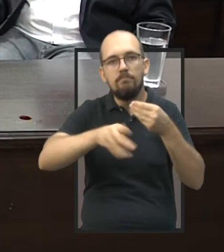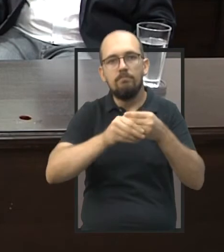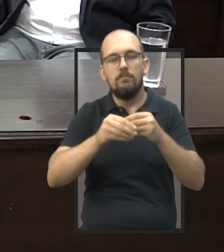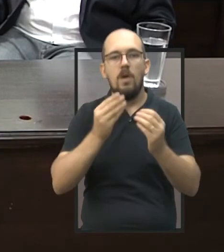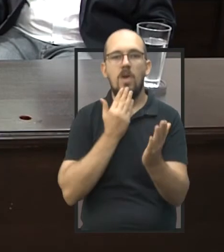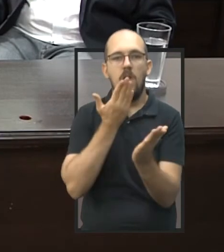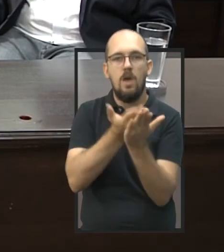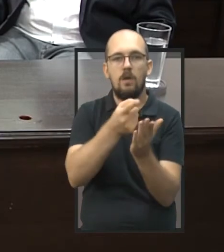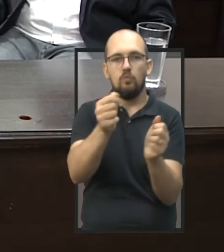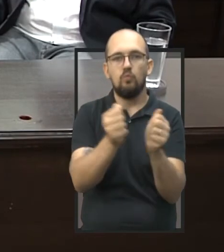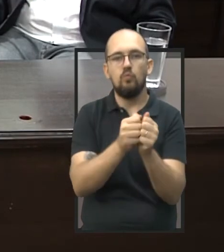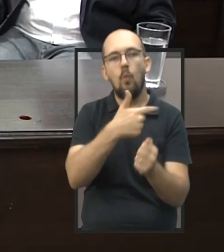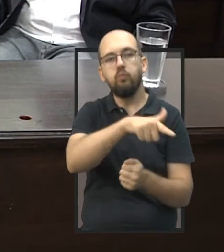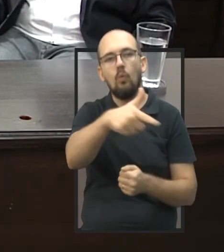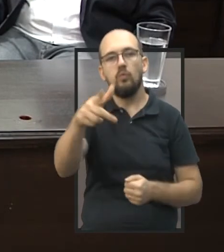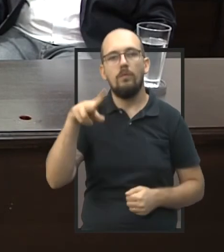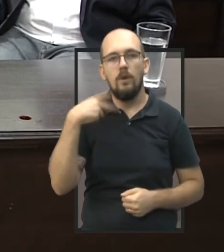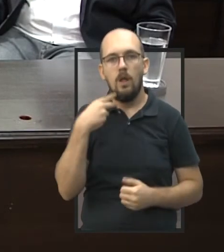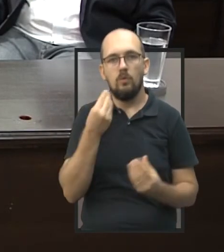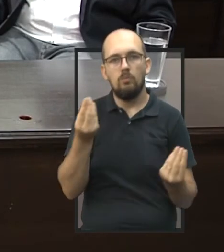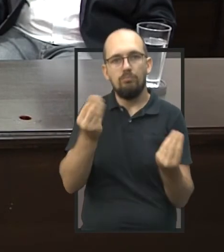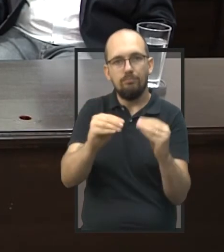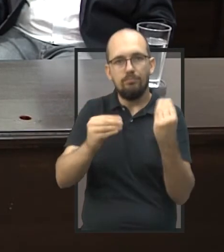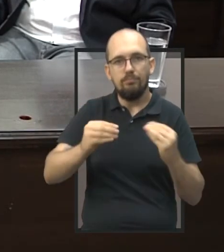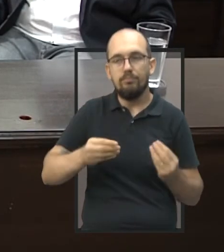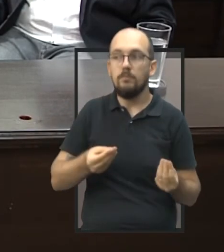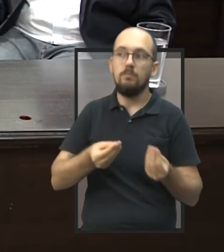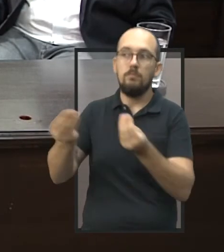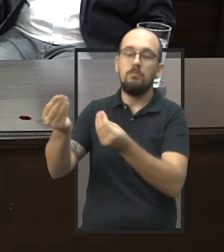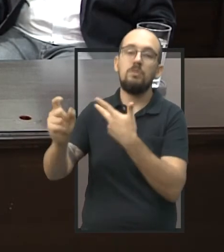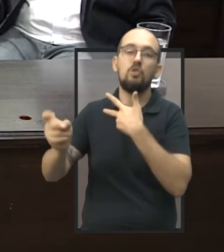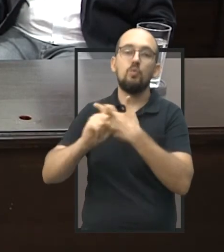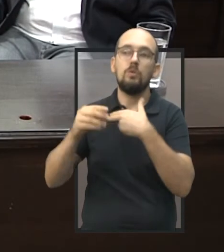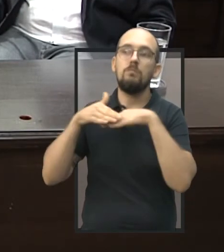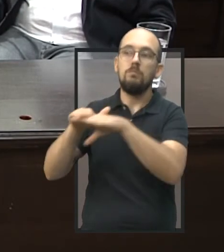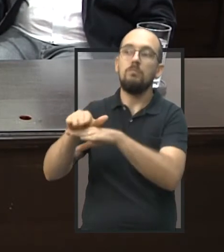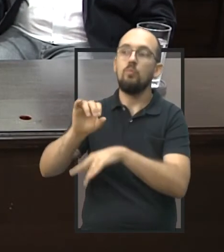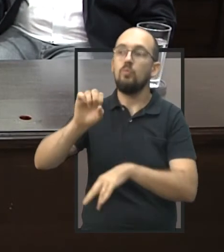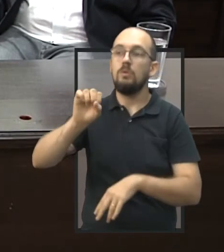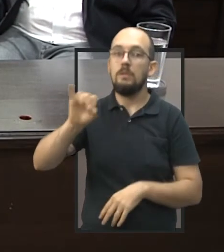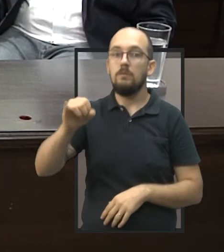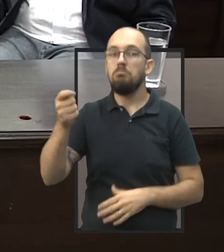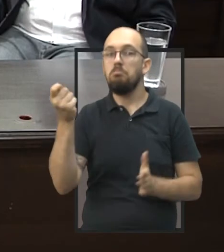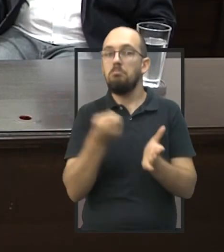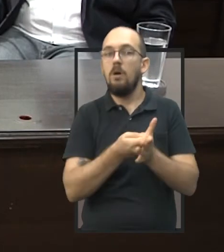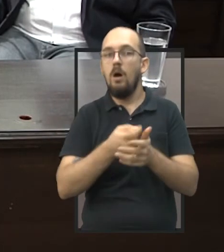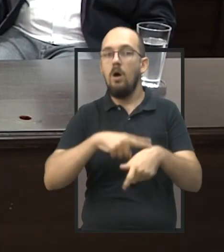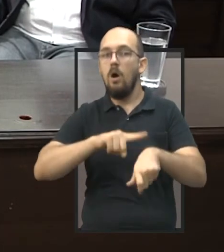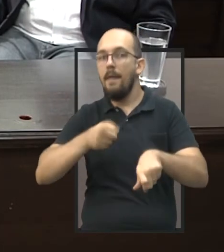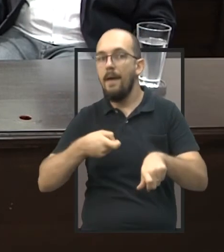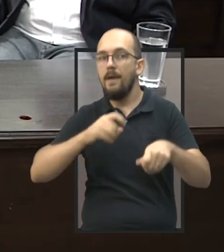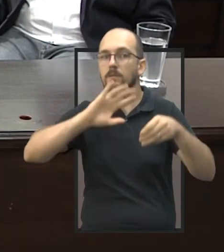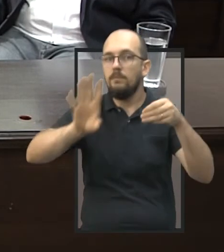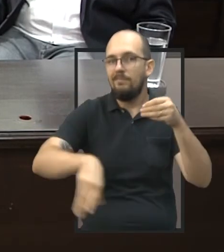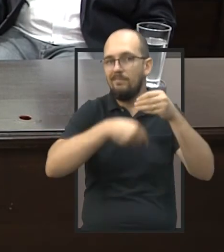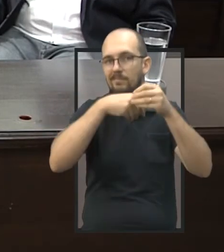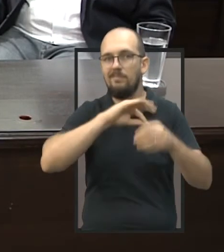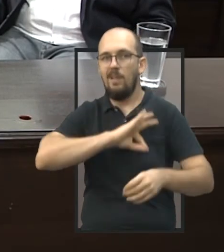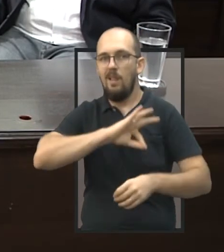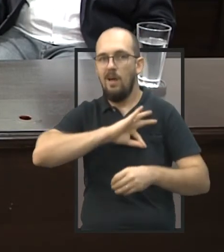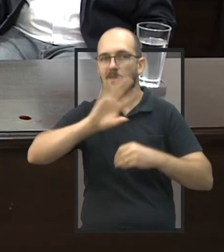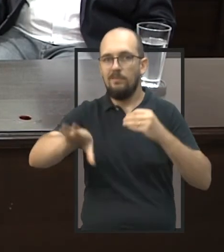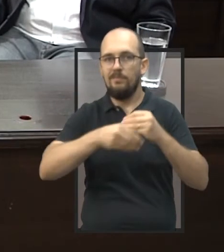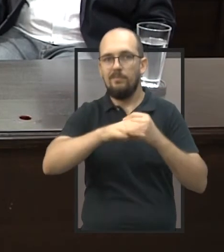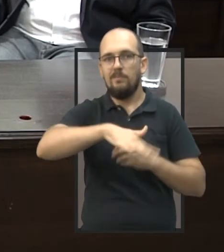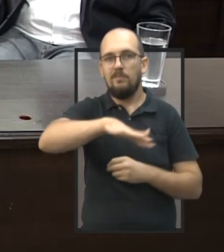que o senhor fez juntamente com outros vereadores, indagando o Poder Executivo, quanto ao pagamento de horas extras e gratificações a